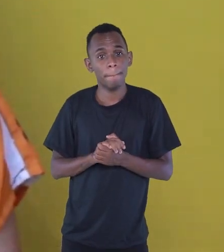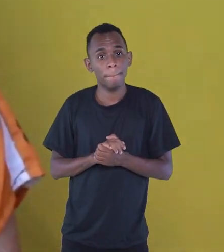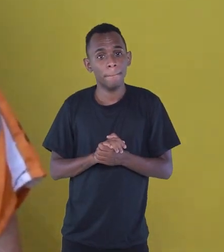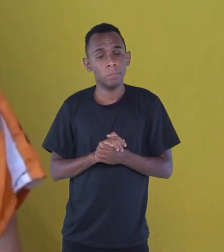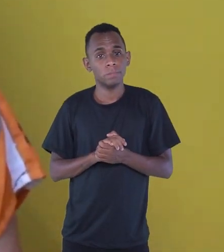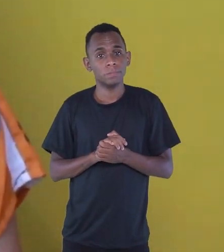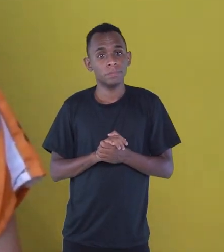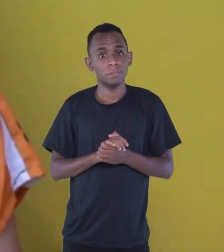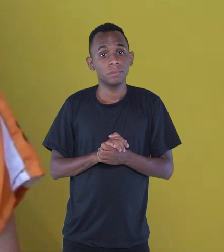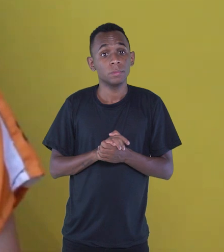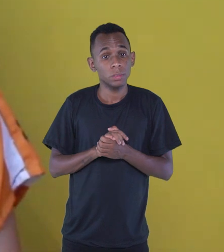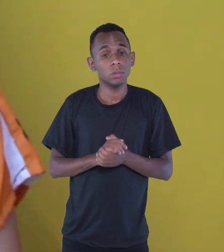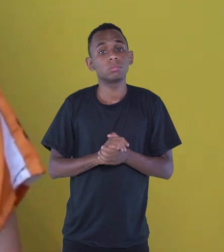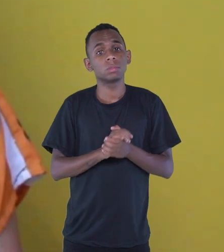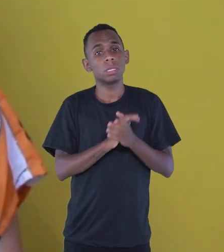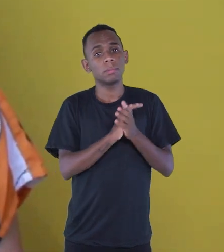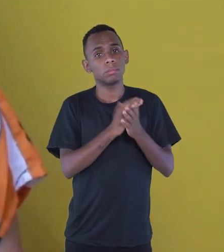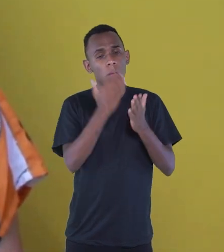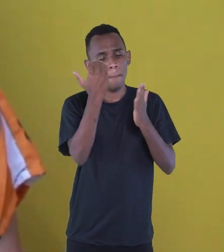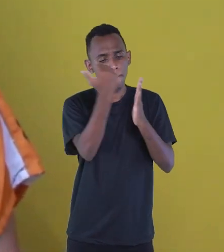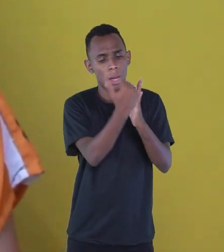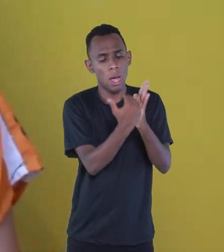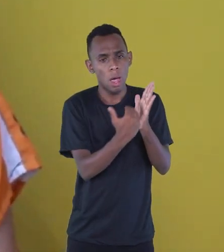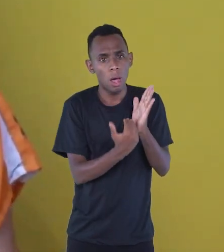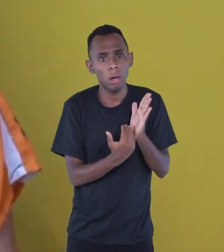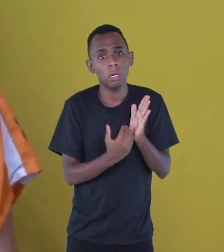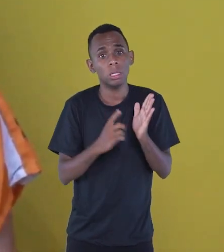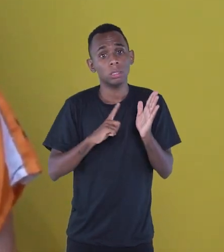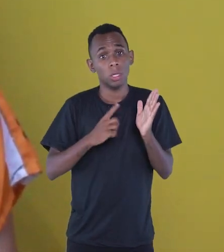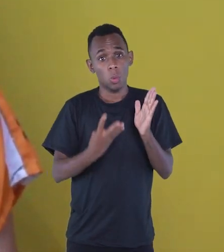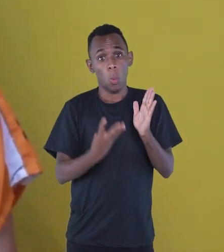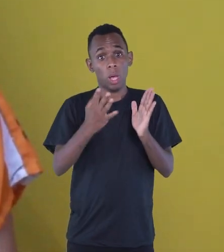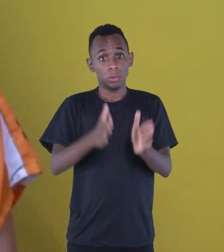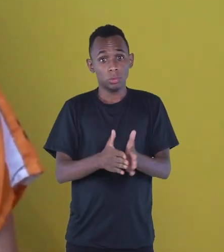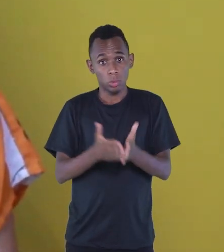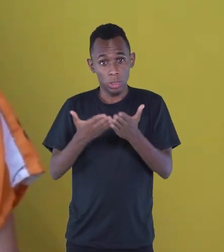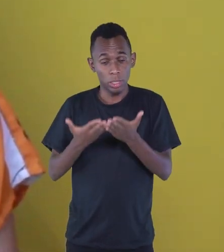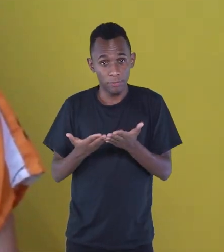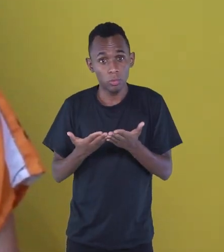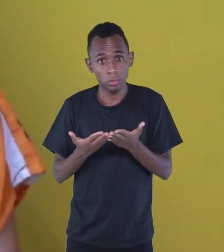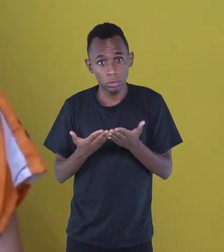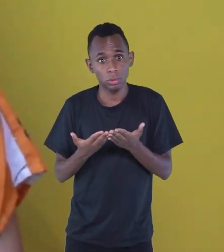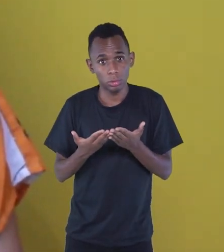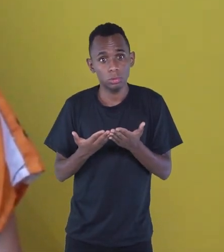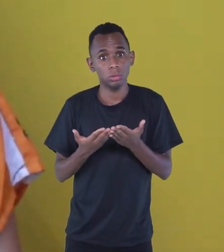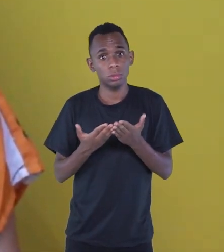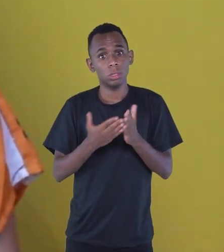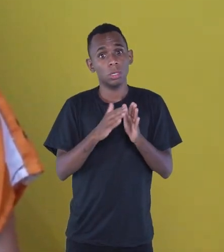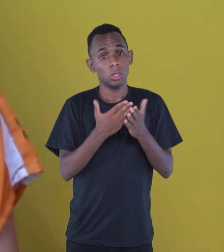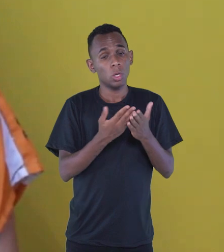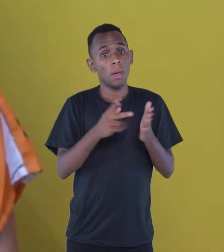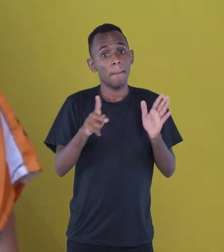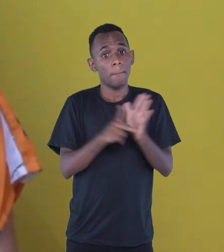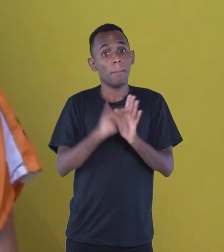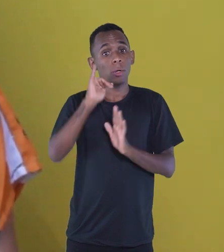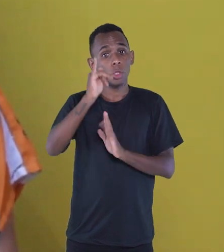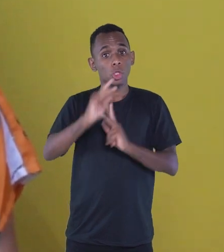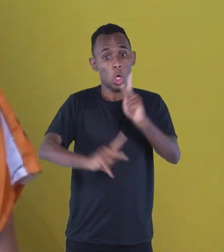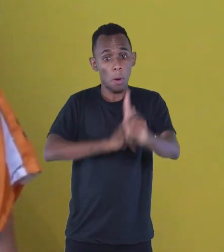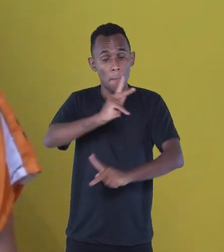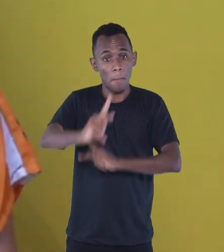nessa coleção, que tem quatro livros, né? De contos populares,